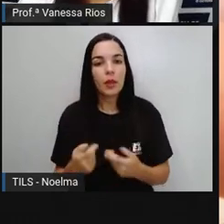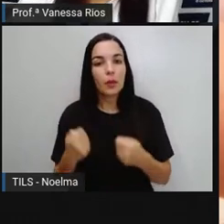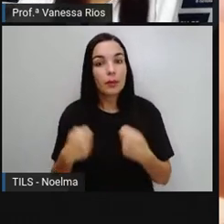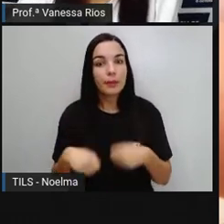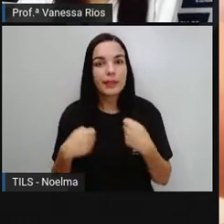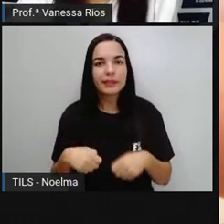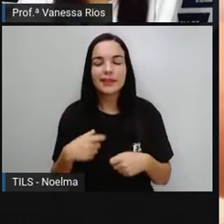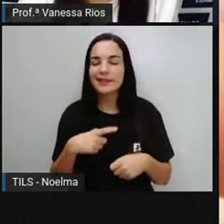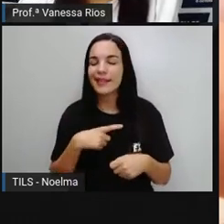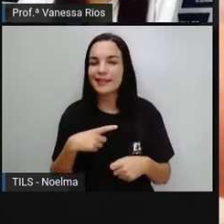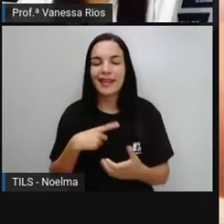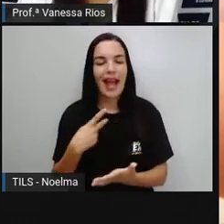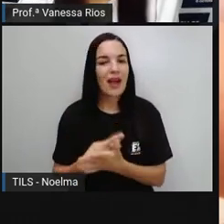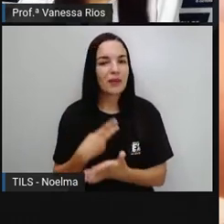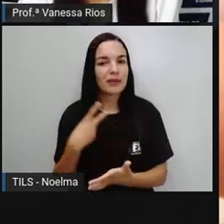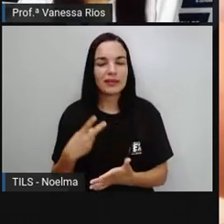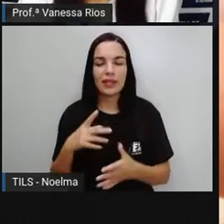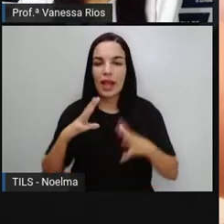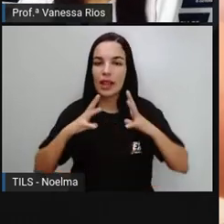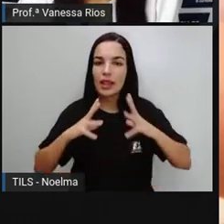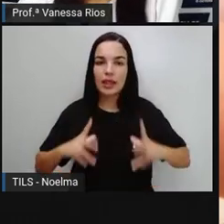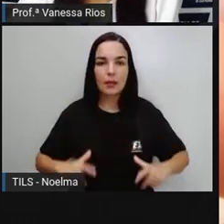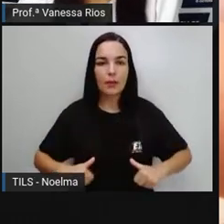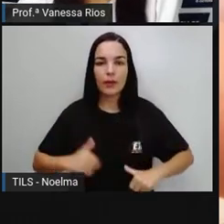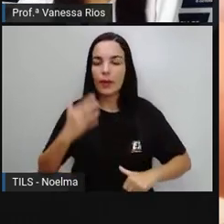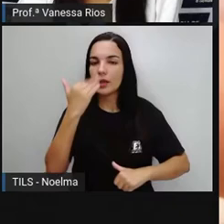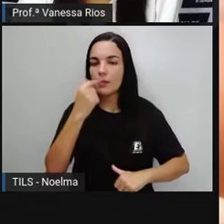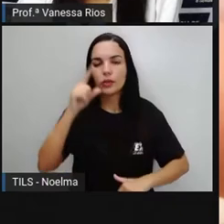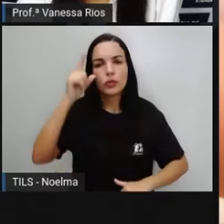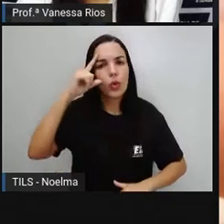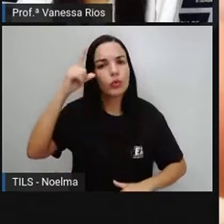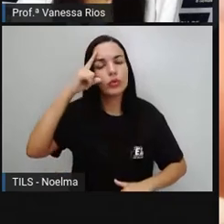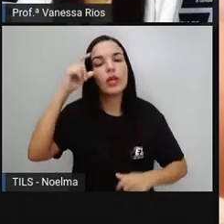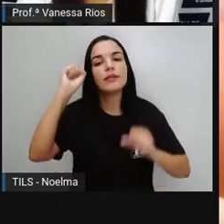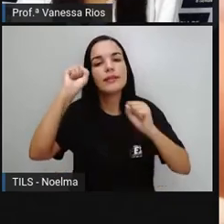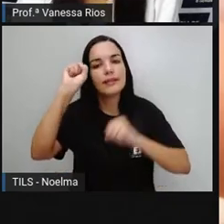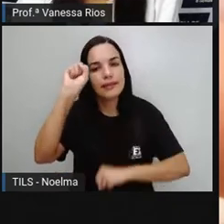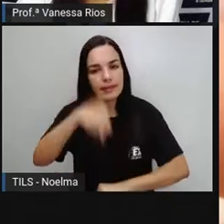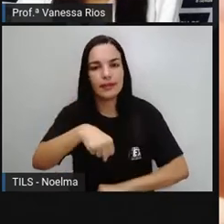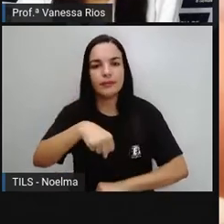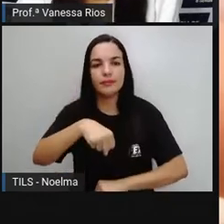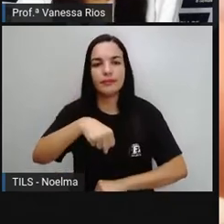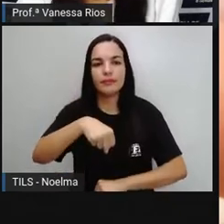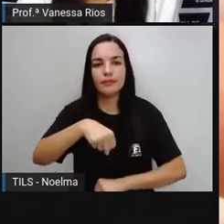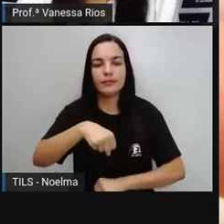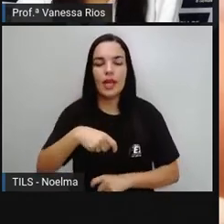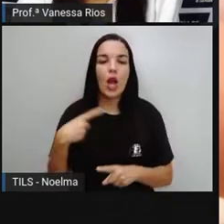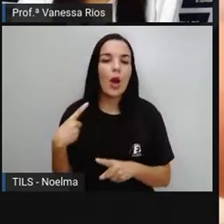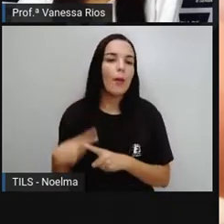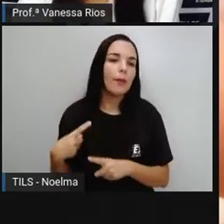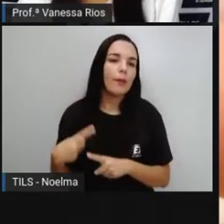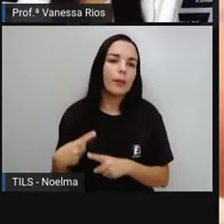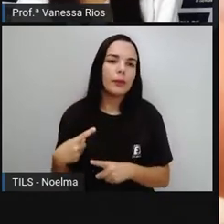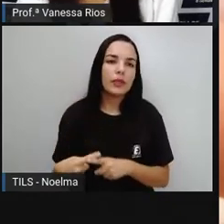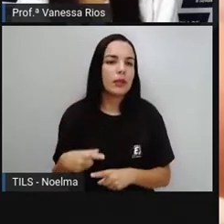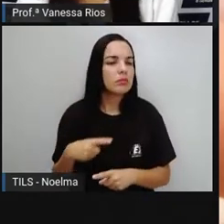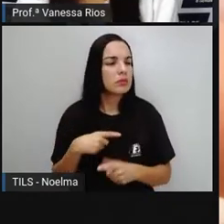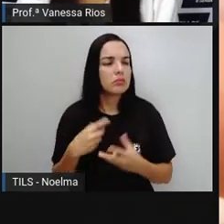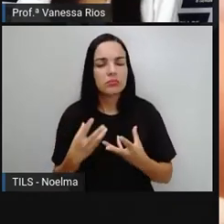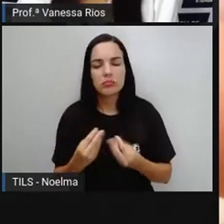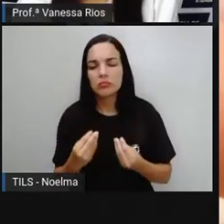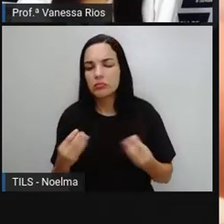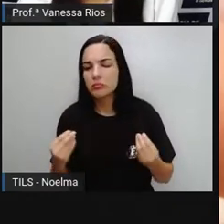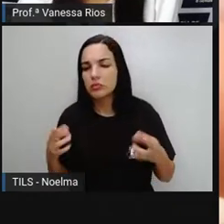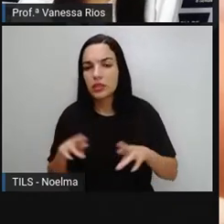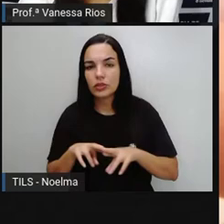precisa Acontecer No dia a dia Da nossa casa Por diversas Funções Por diversas Intenções